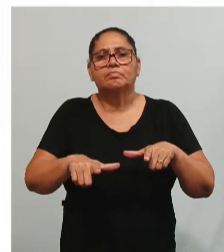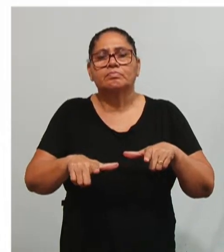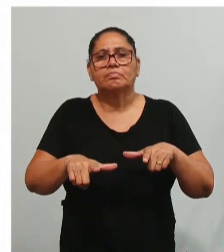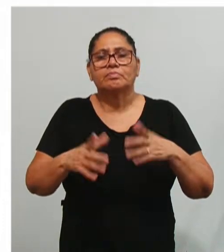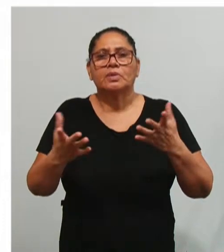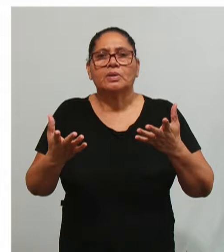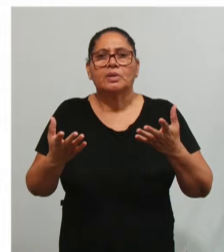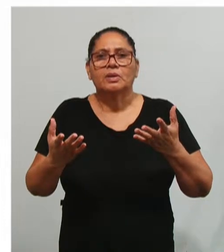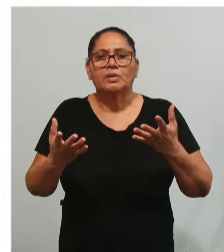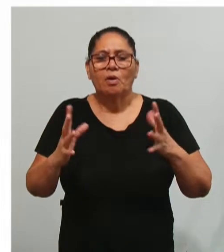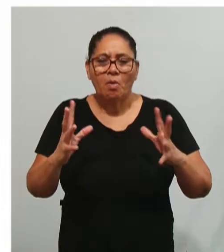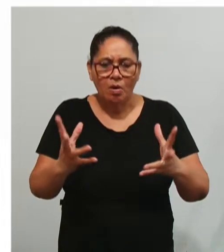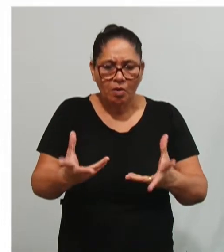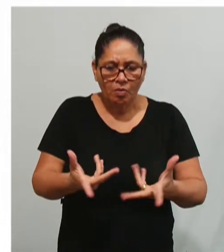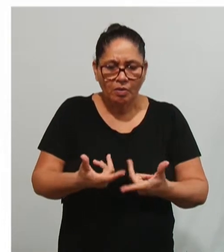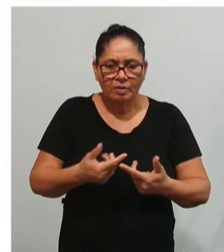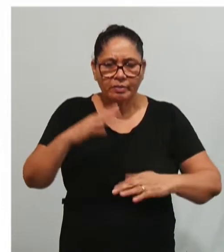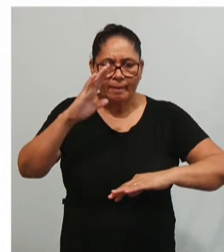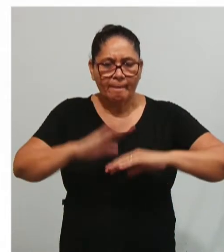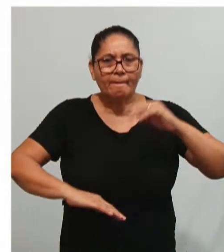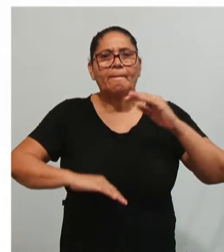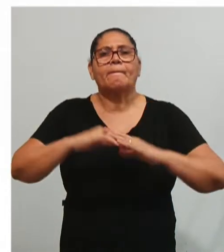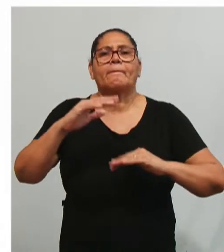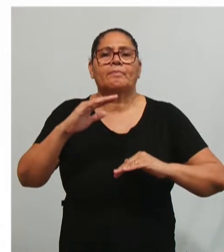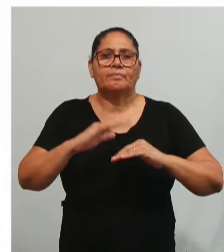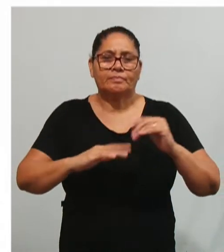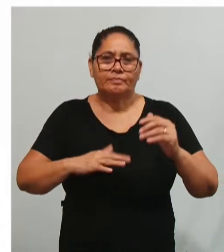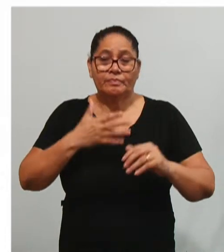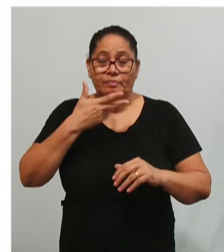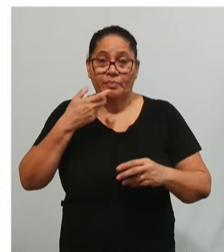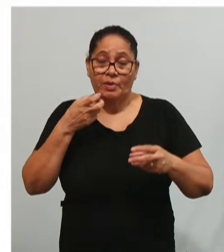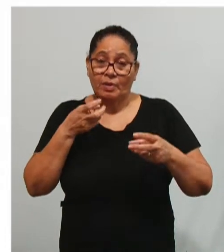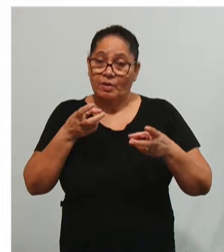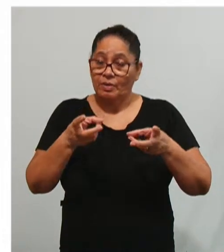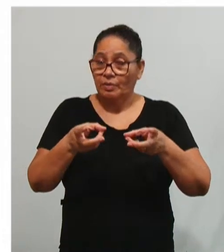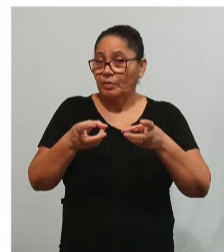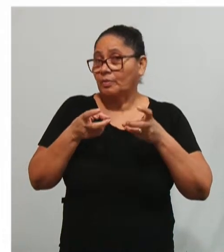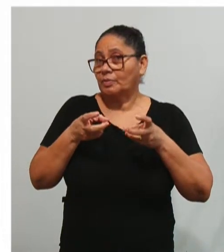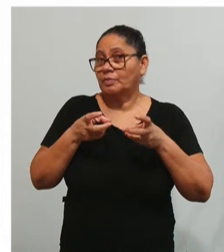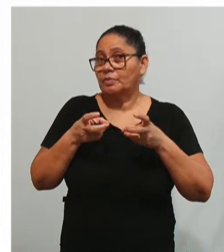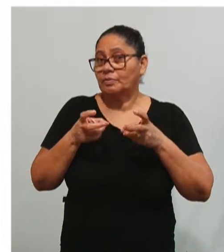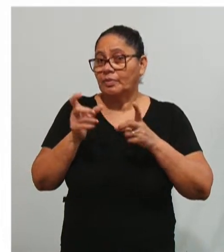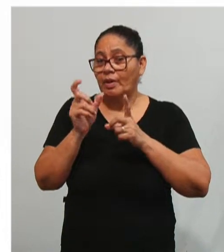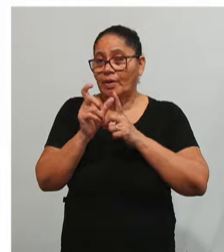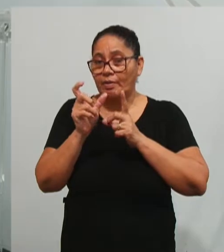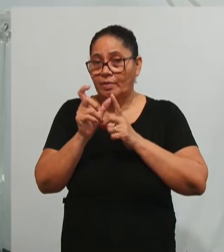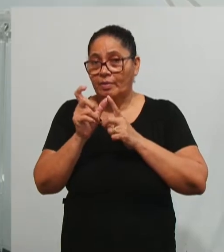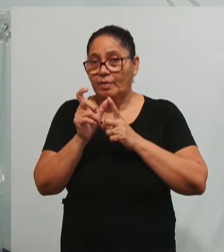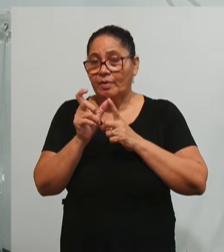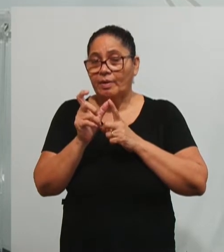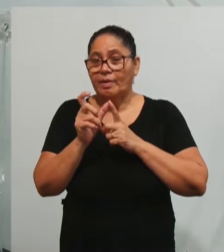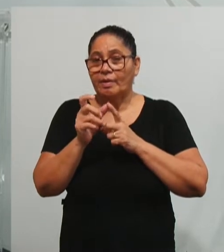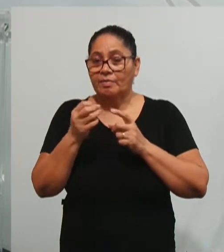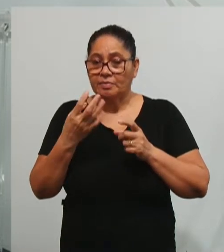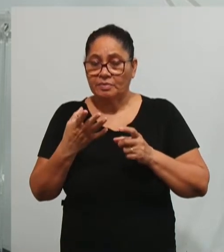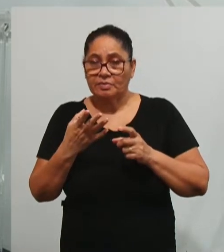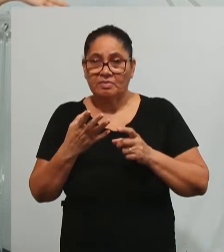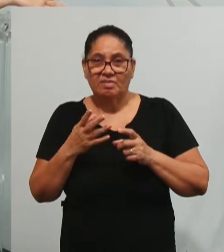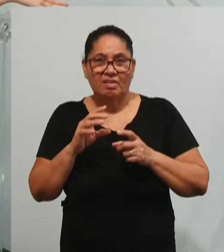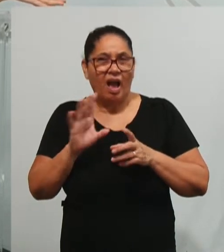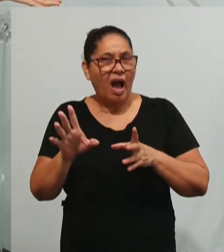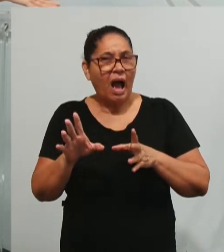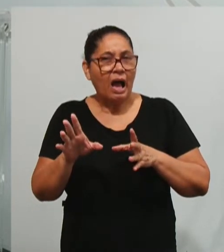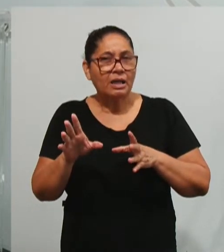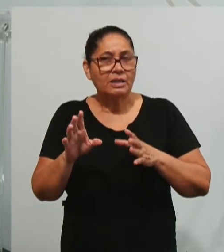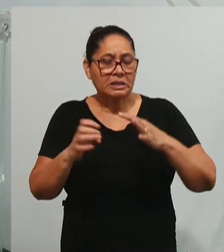empreendedorismo, qualificação profissional. Então, a gente observando as palavras-chave, a gente começa a olhar e dizer assim, isso aí é só de